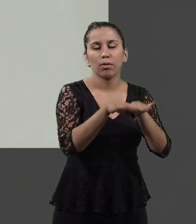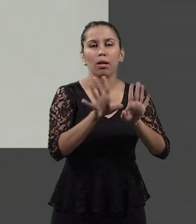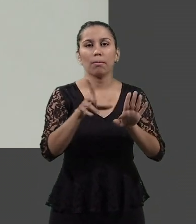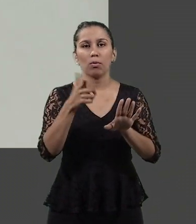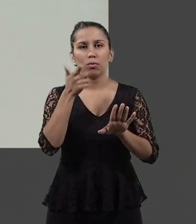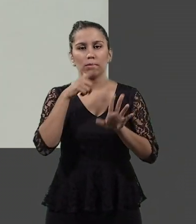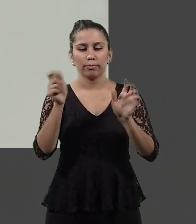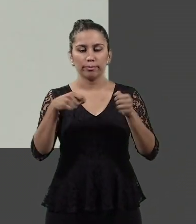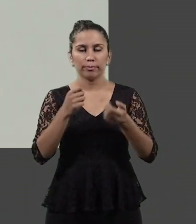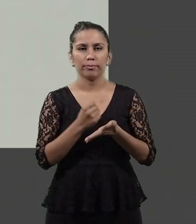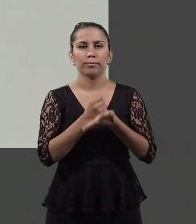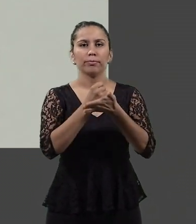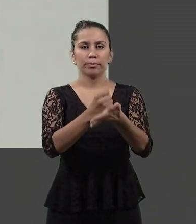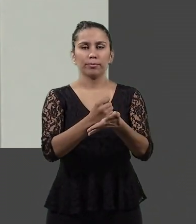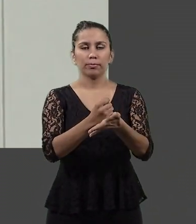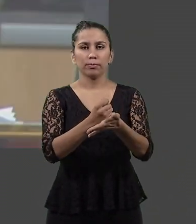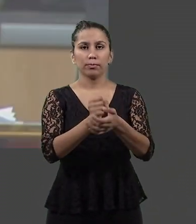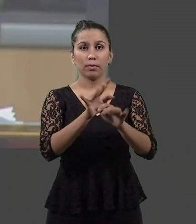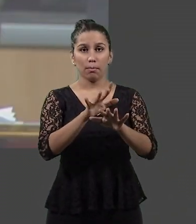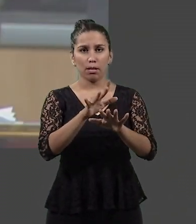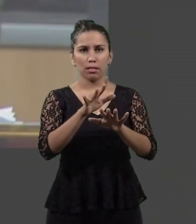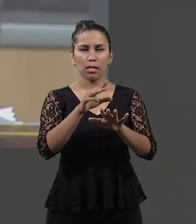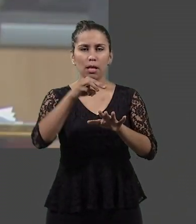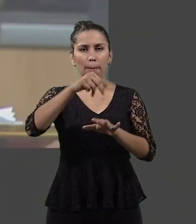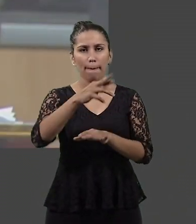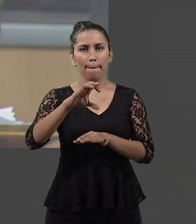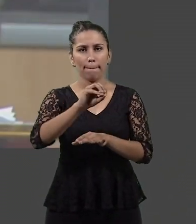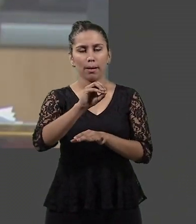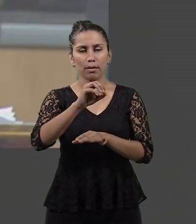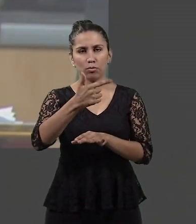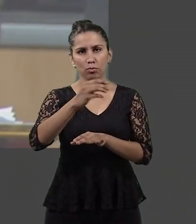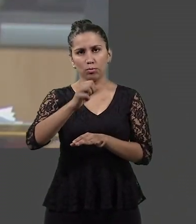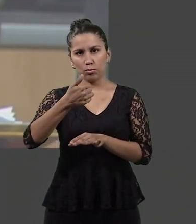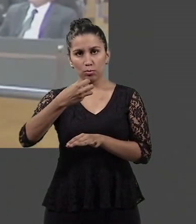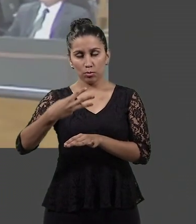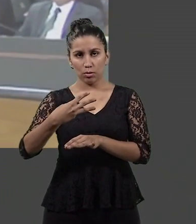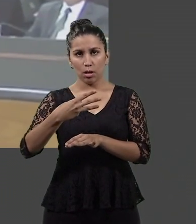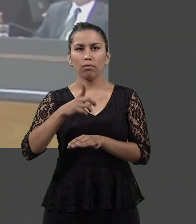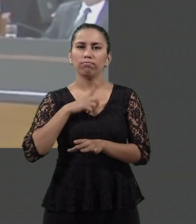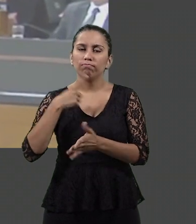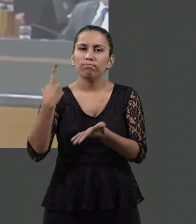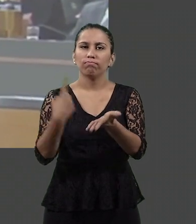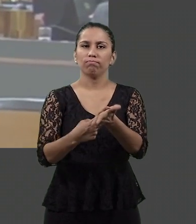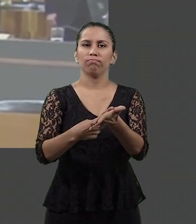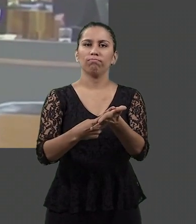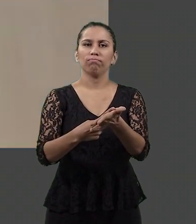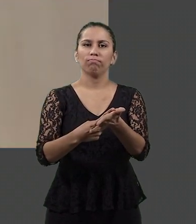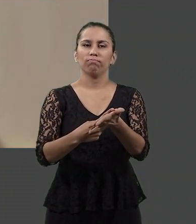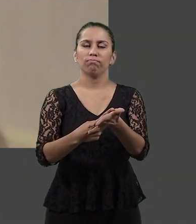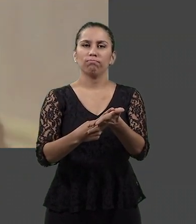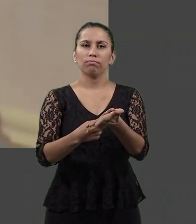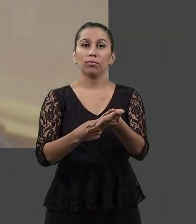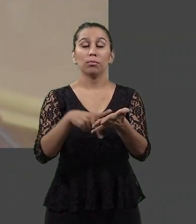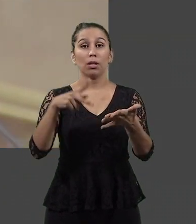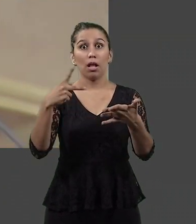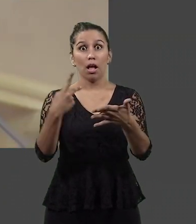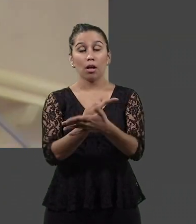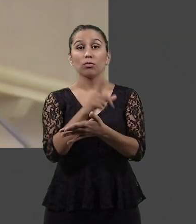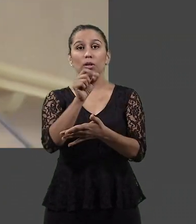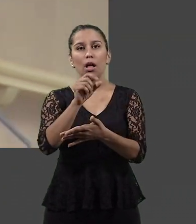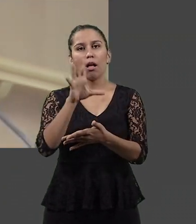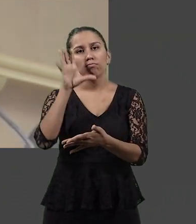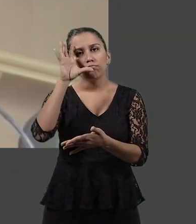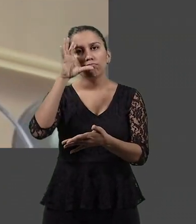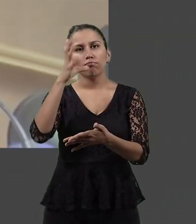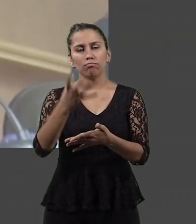Para dar suporte a esse trabalho, em março de 2013 foi firmado um acordo de cooperação técnica para a realização de uma